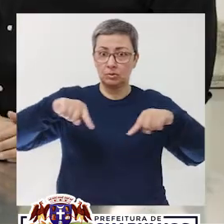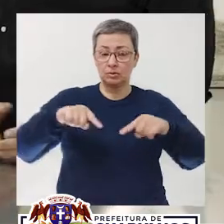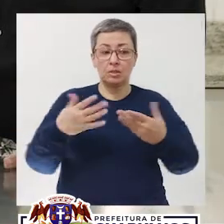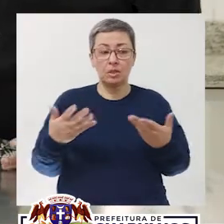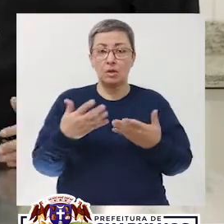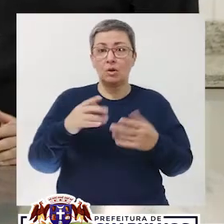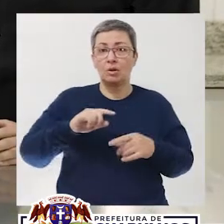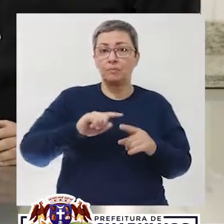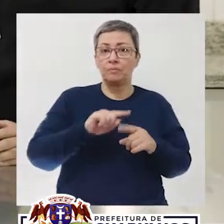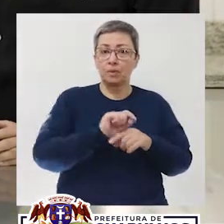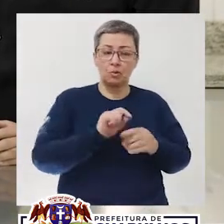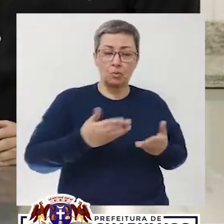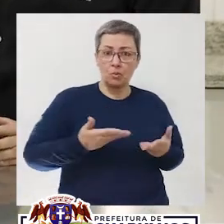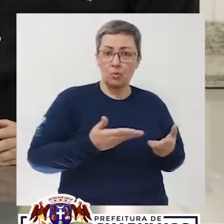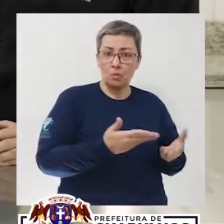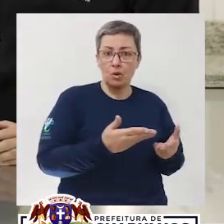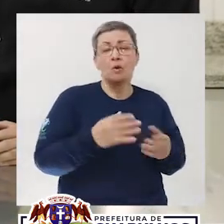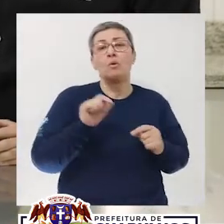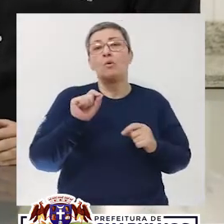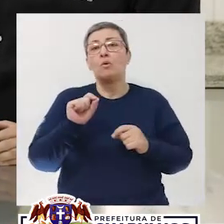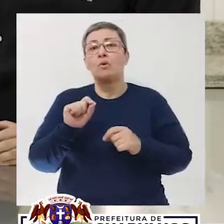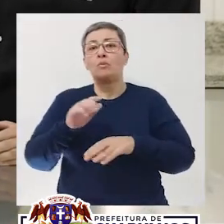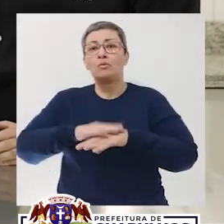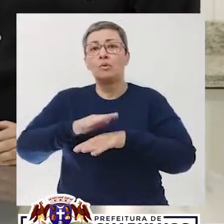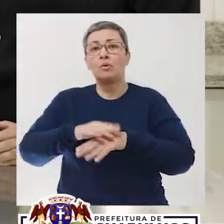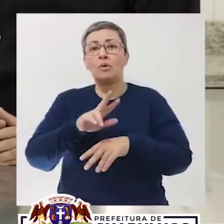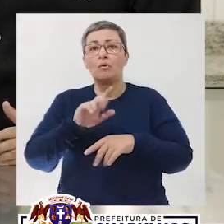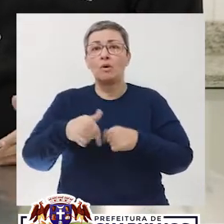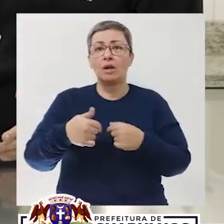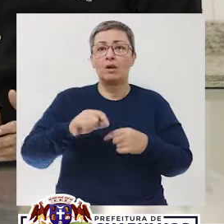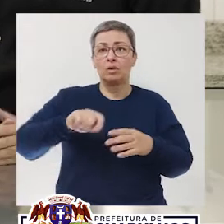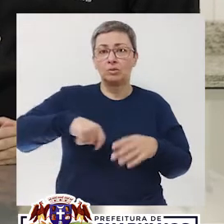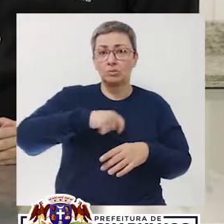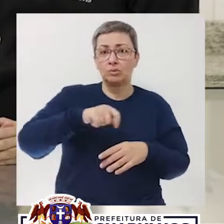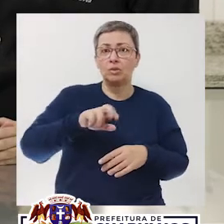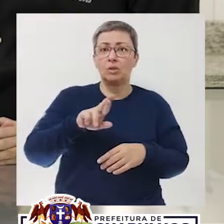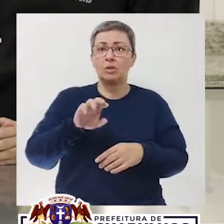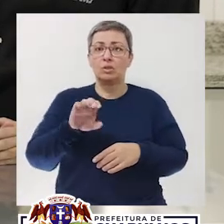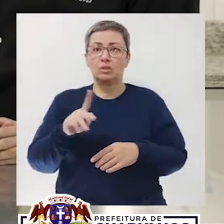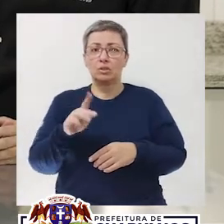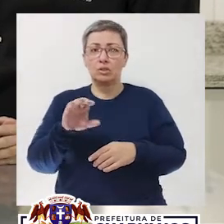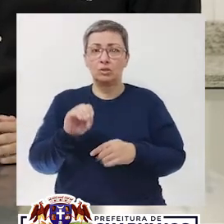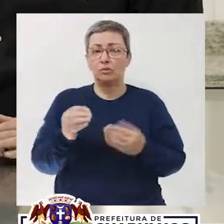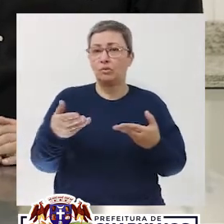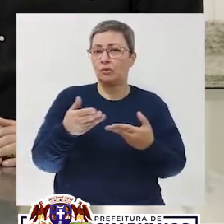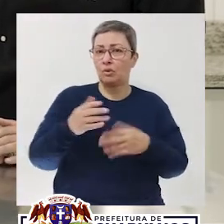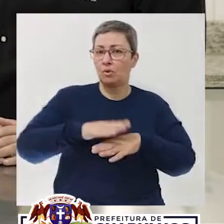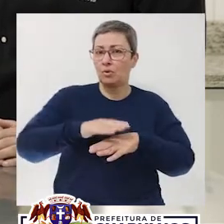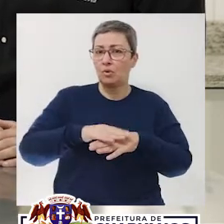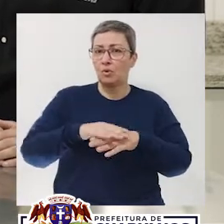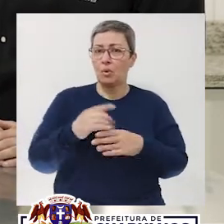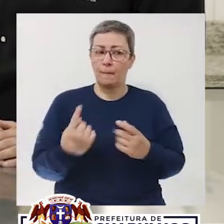delas. Bom, Maru, enquanto a torta está no forno, você vai adiantar o recheio, é isso? Isso, vamos